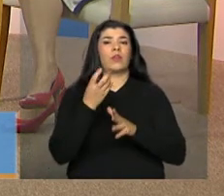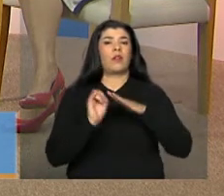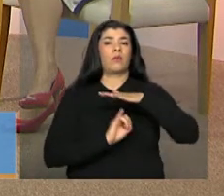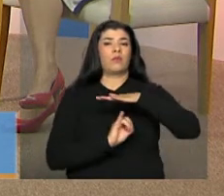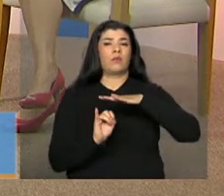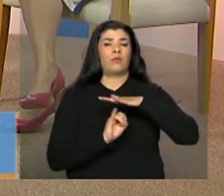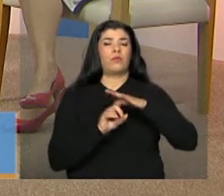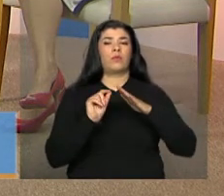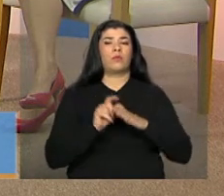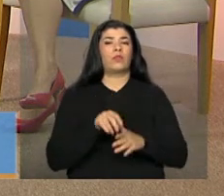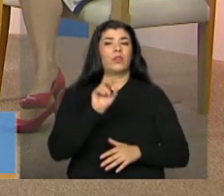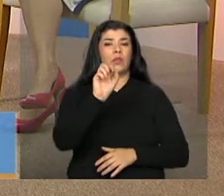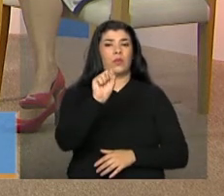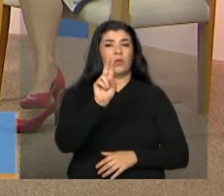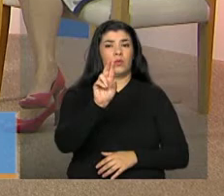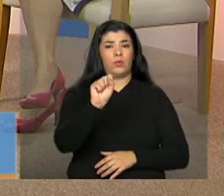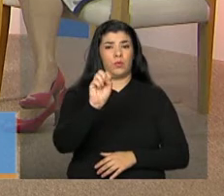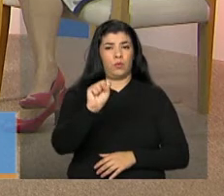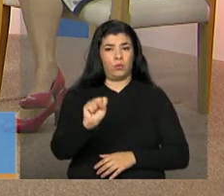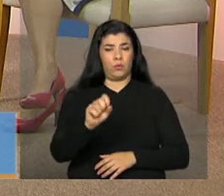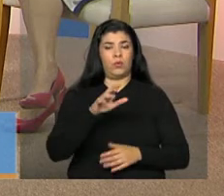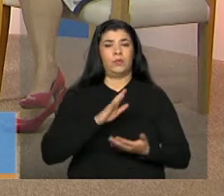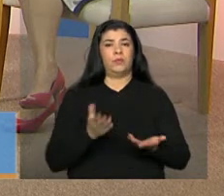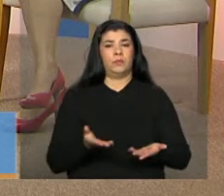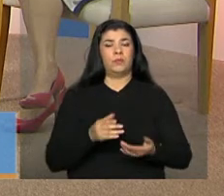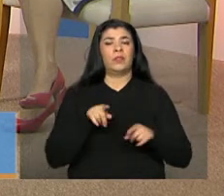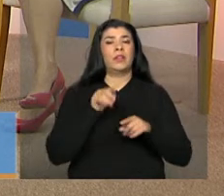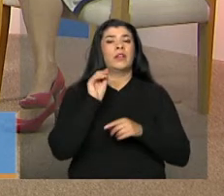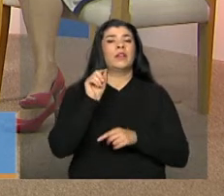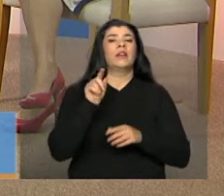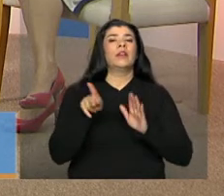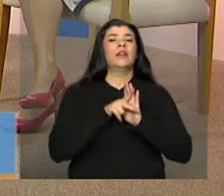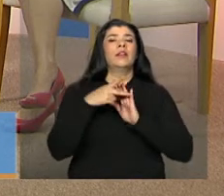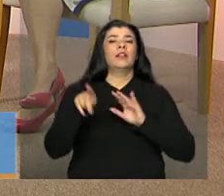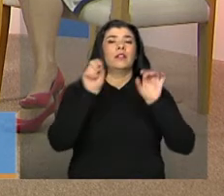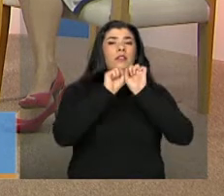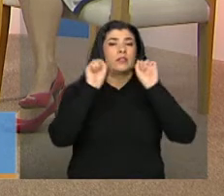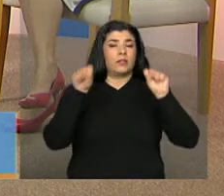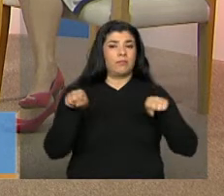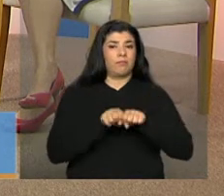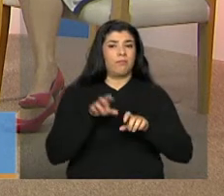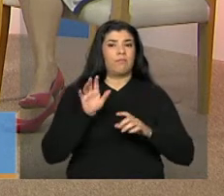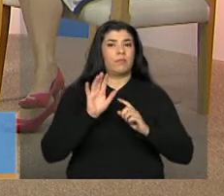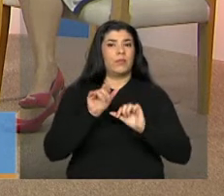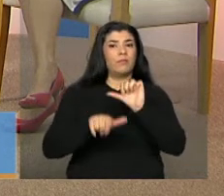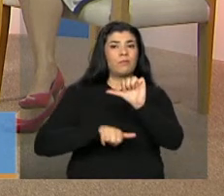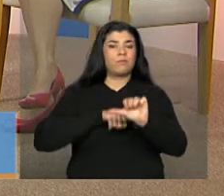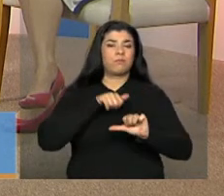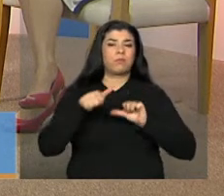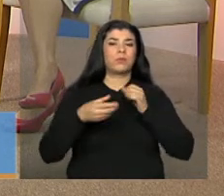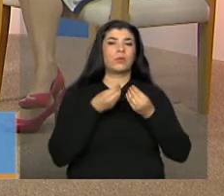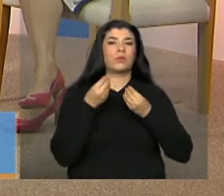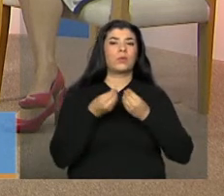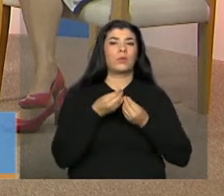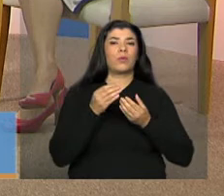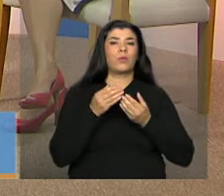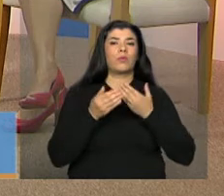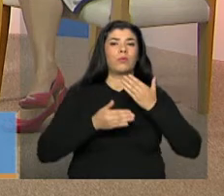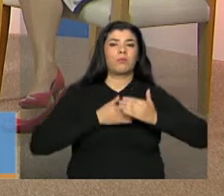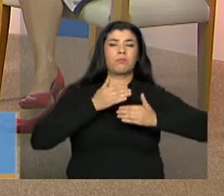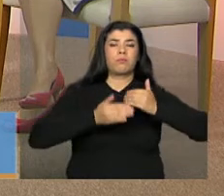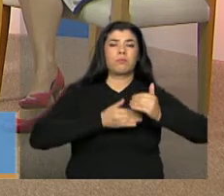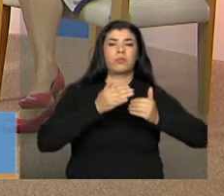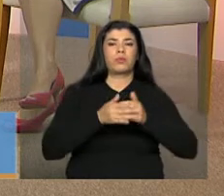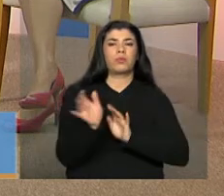Único da Assistência Social no nosso país, né, esse sistema, ele vira a página, né, dessa lógica de